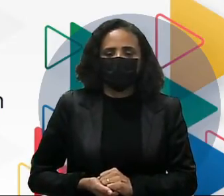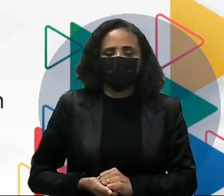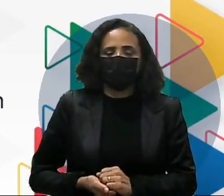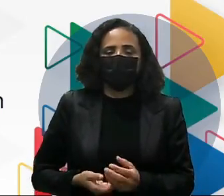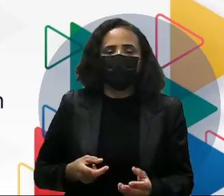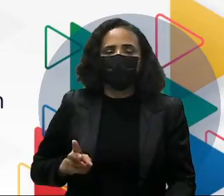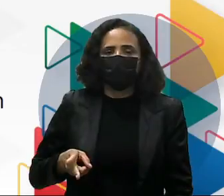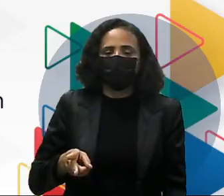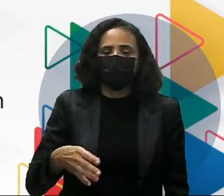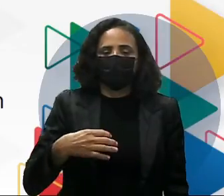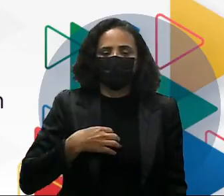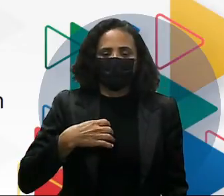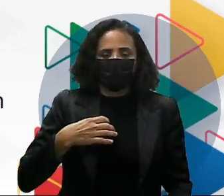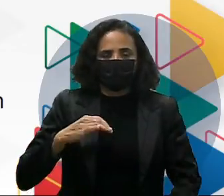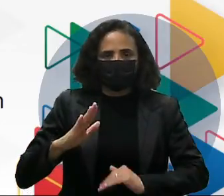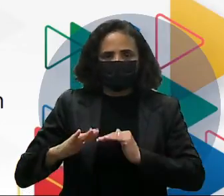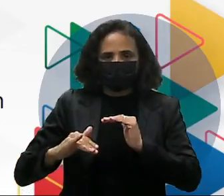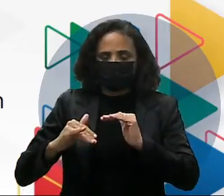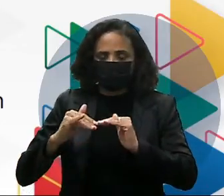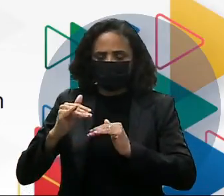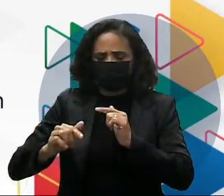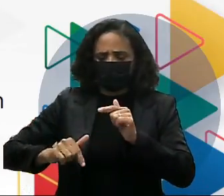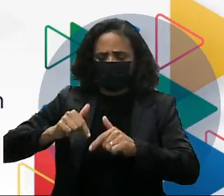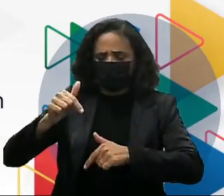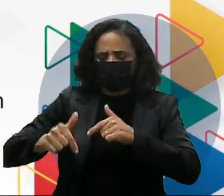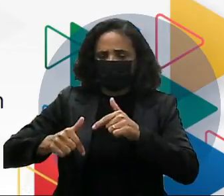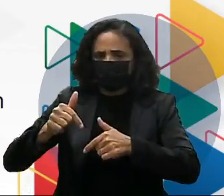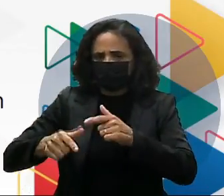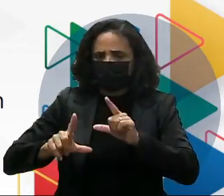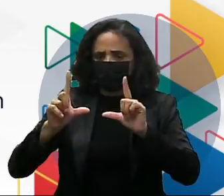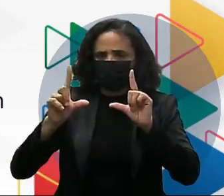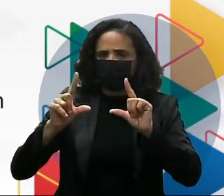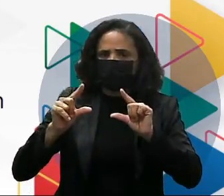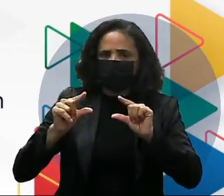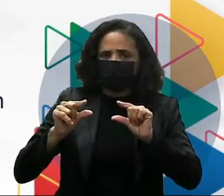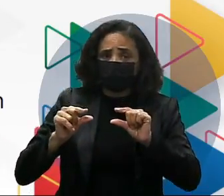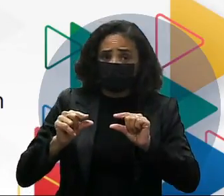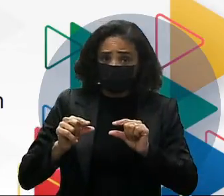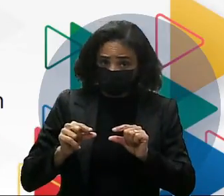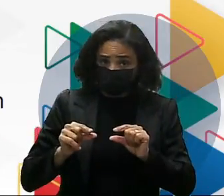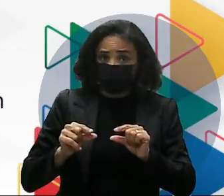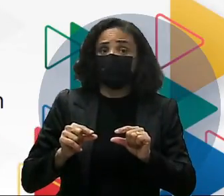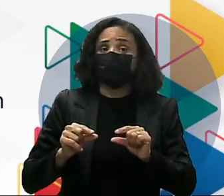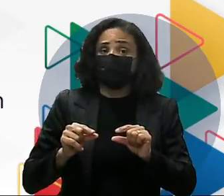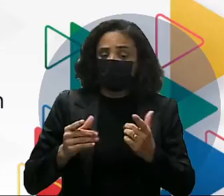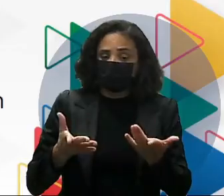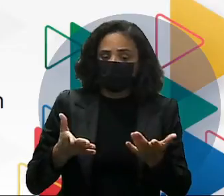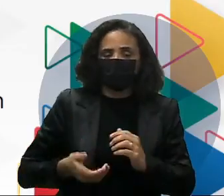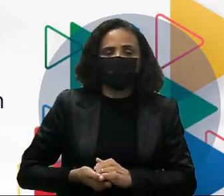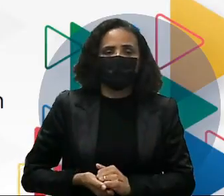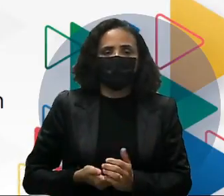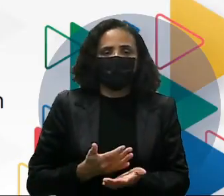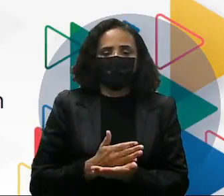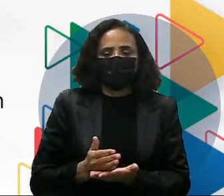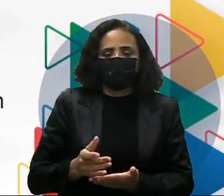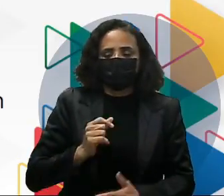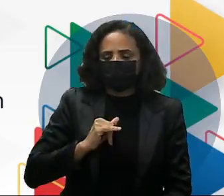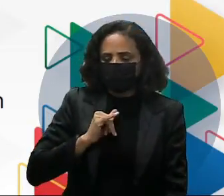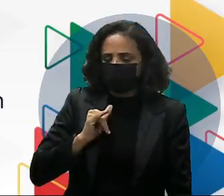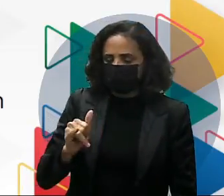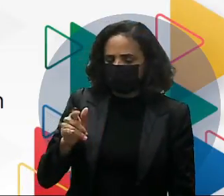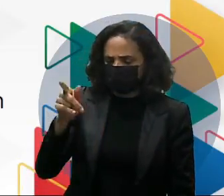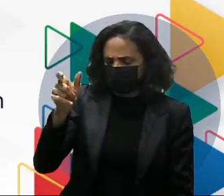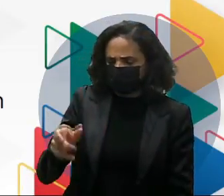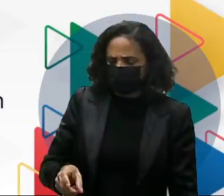Negligente e pouco produtivo em seu local de trabalho Opa A partir do momento que ela diz que tem 3